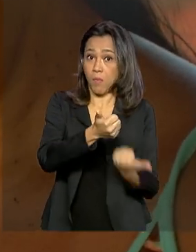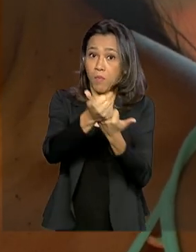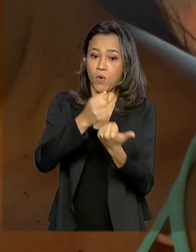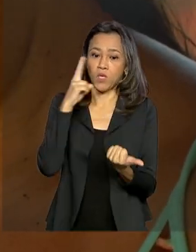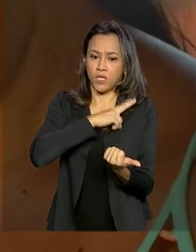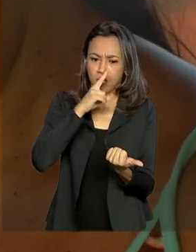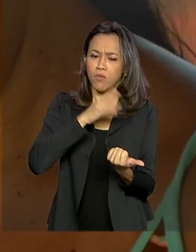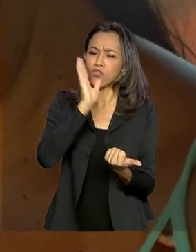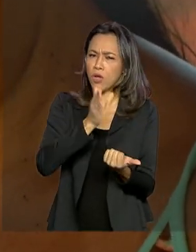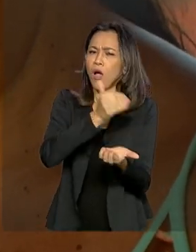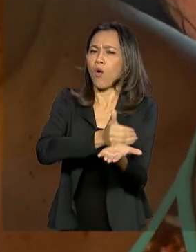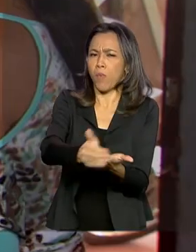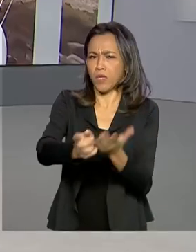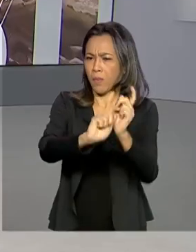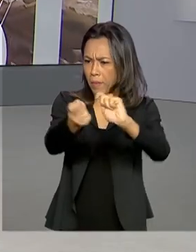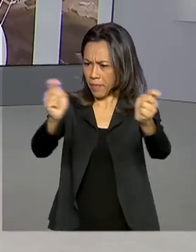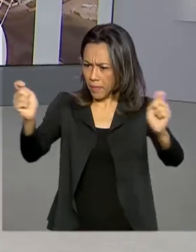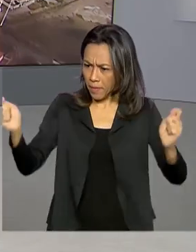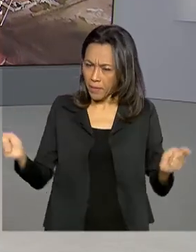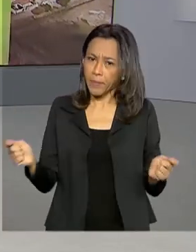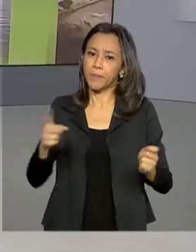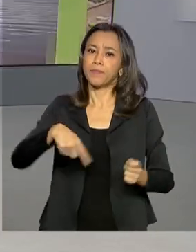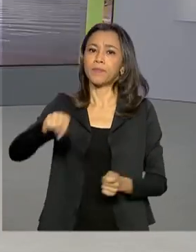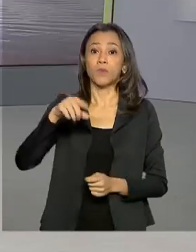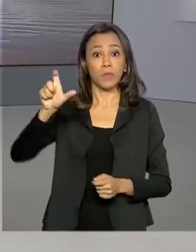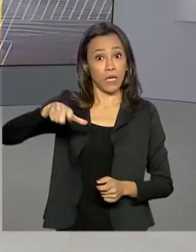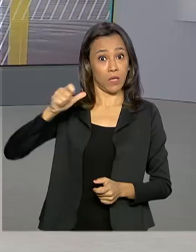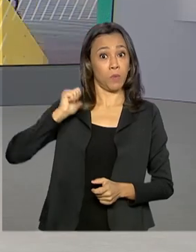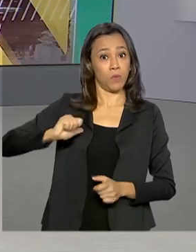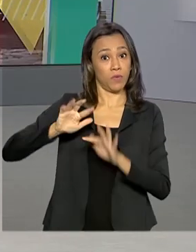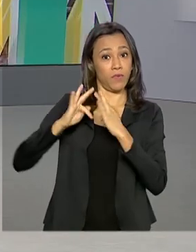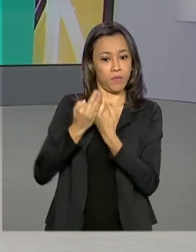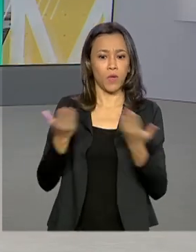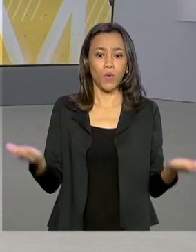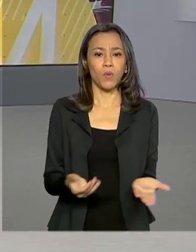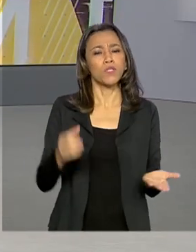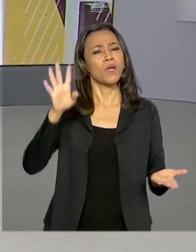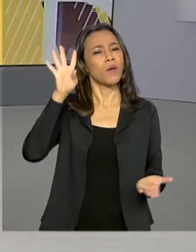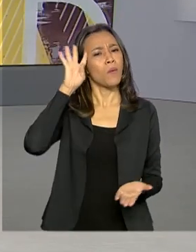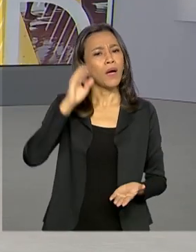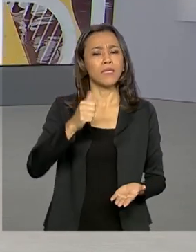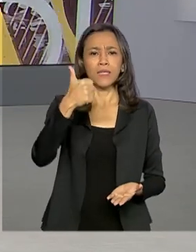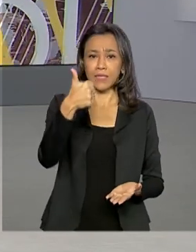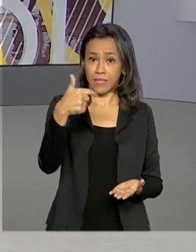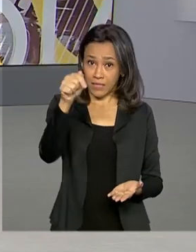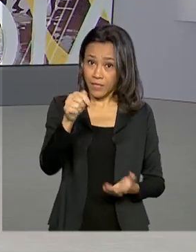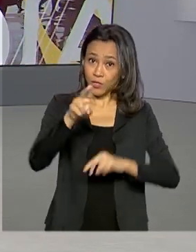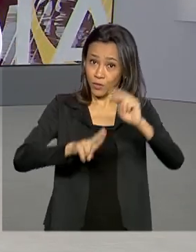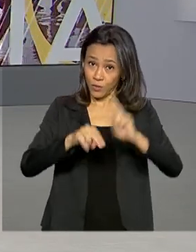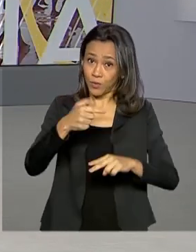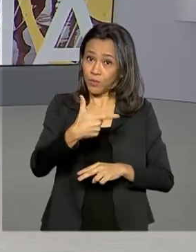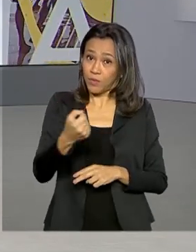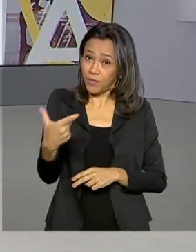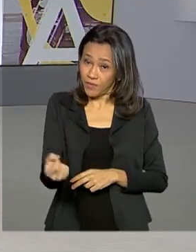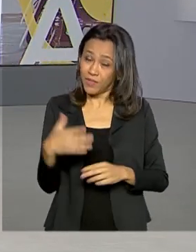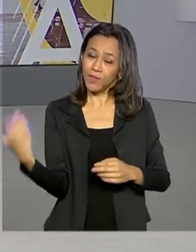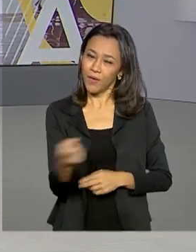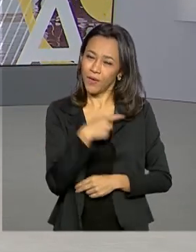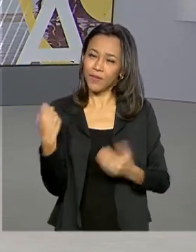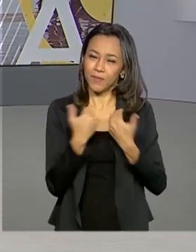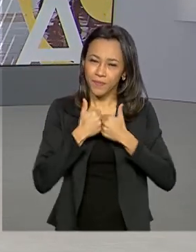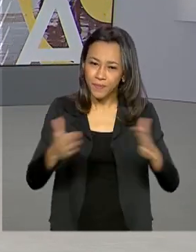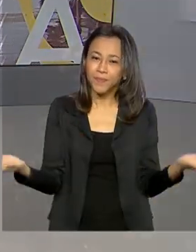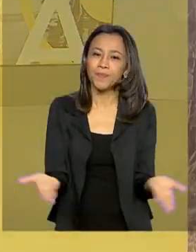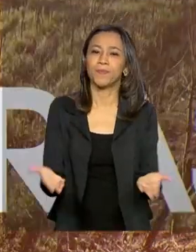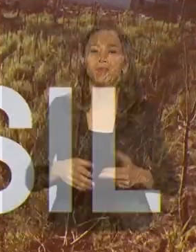beneficiários do Bolsa Família. Hoje é quarta-feira, 17 de junho de 2020. O Brasil em Dia começa